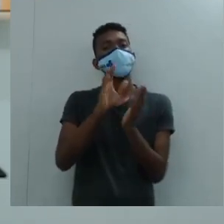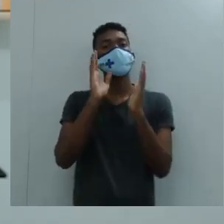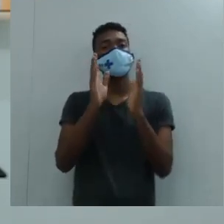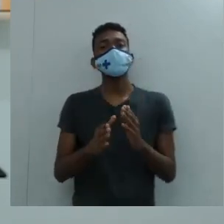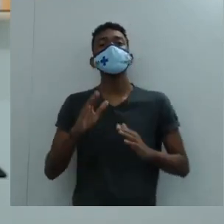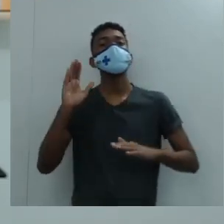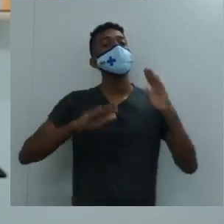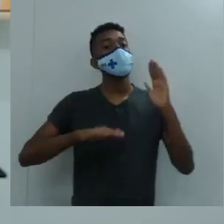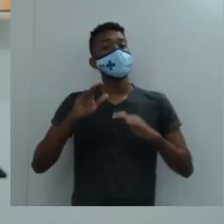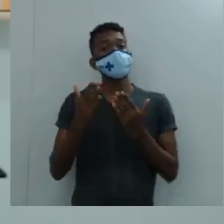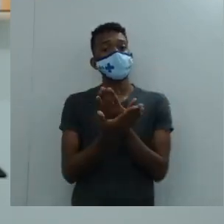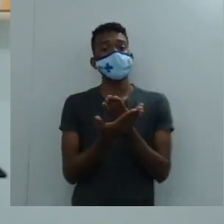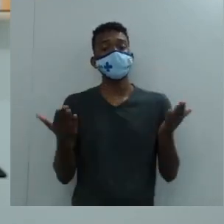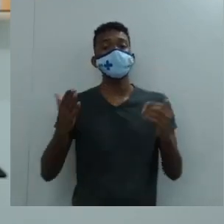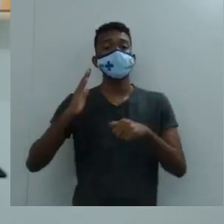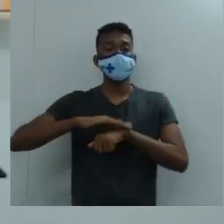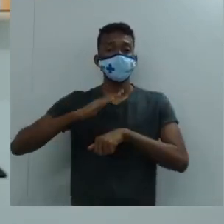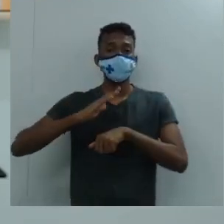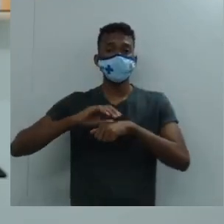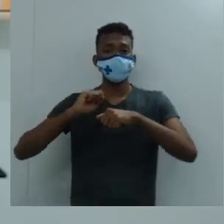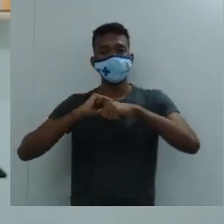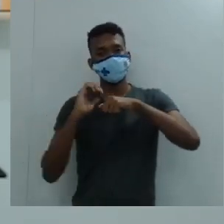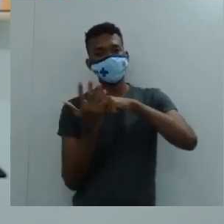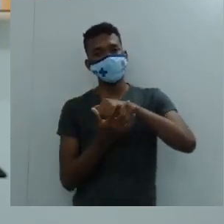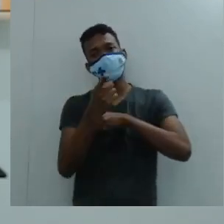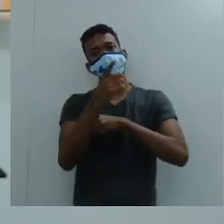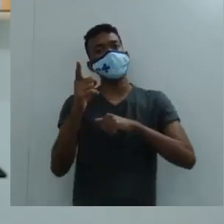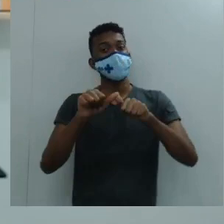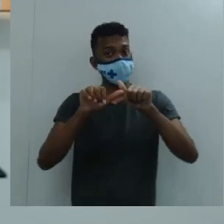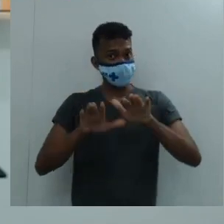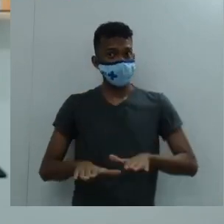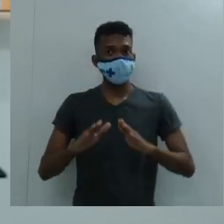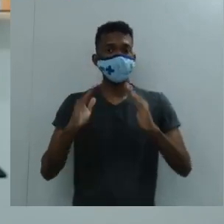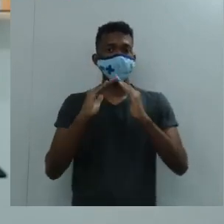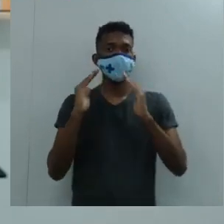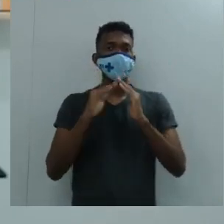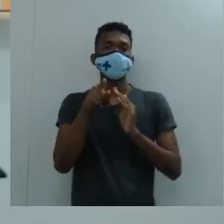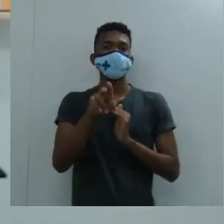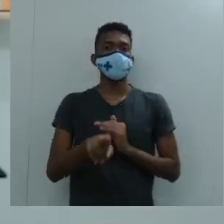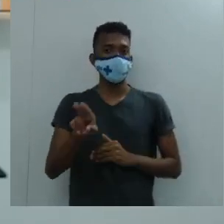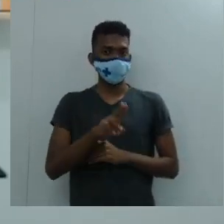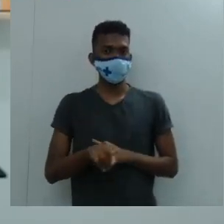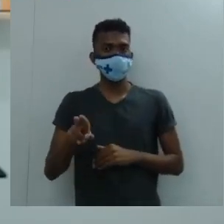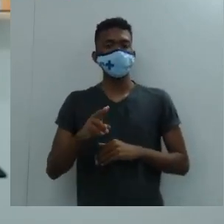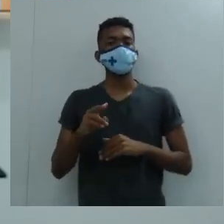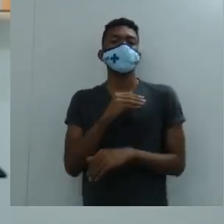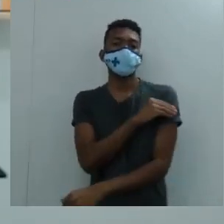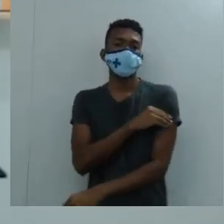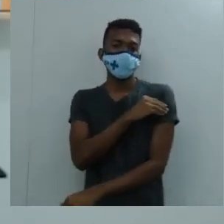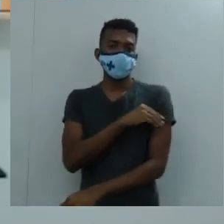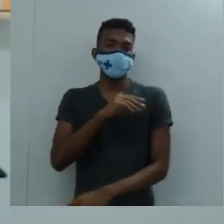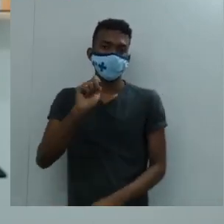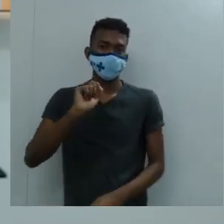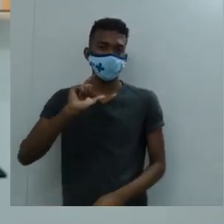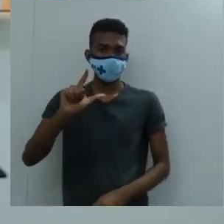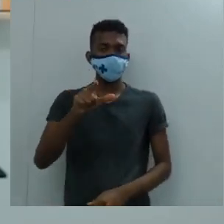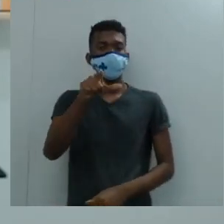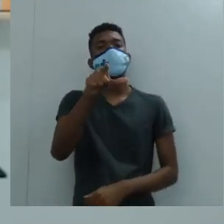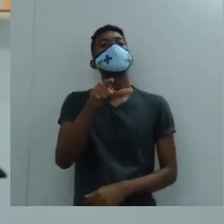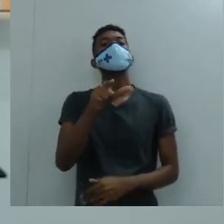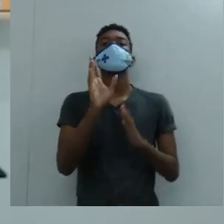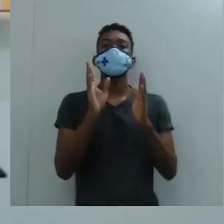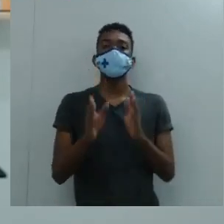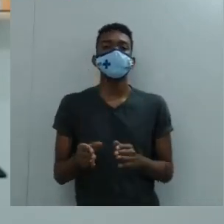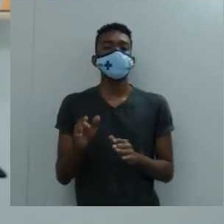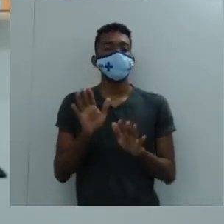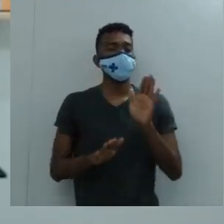pandemia, não isso, que vocês ficam em casa, que vocês na realidade utilizem álcool gel, utilizem máscara e tomem todos os cuidados.